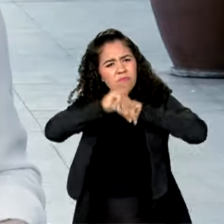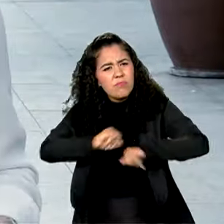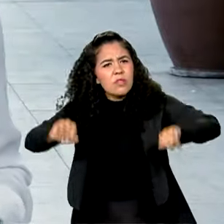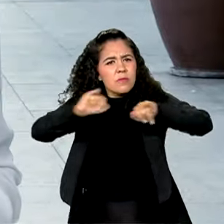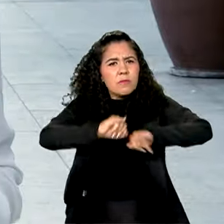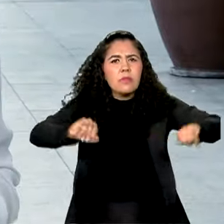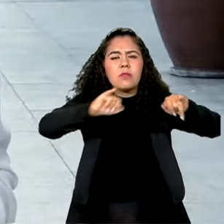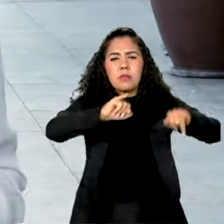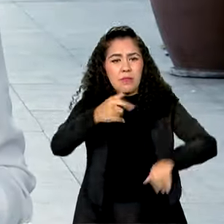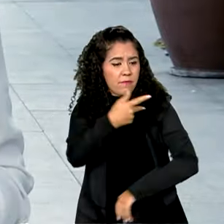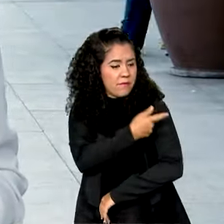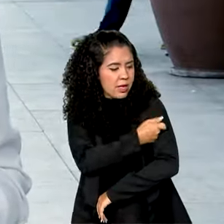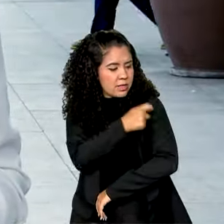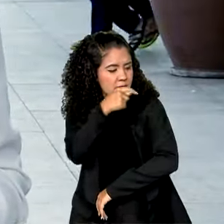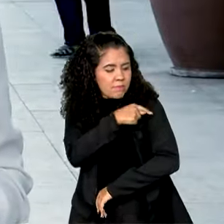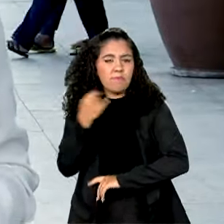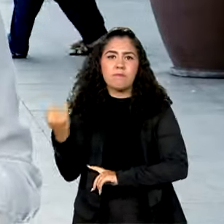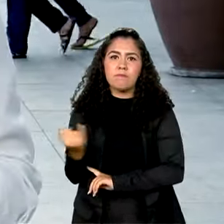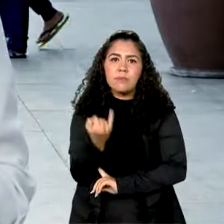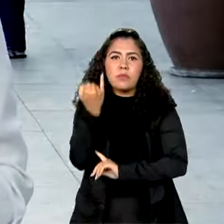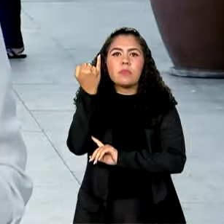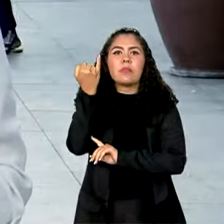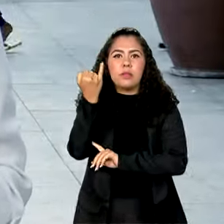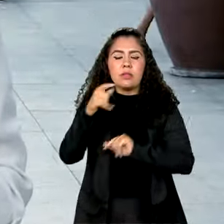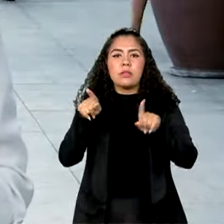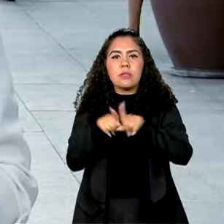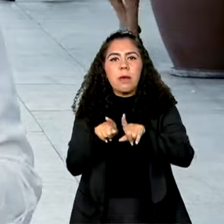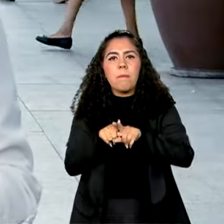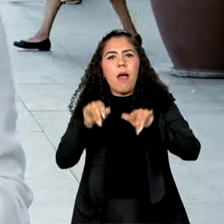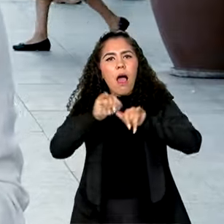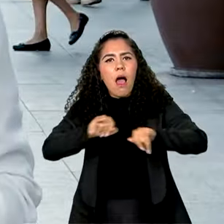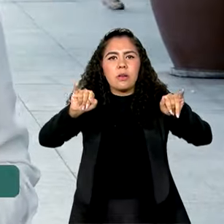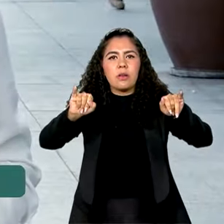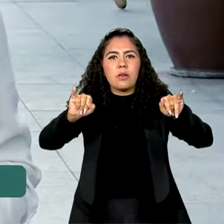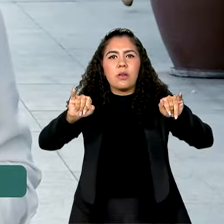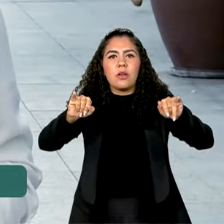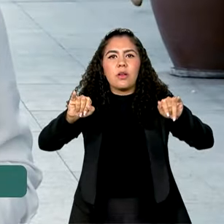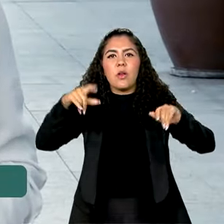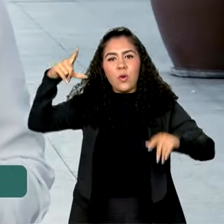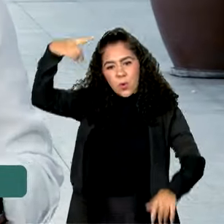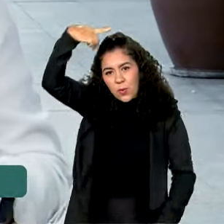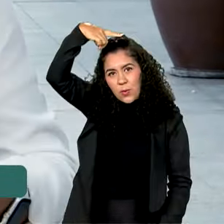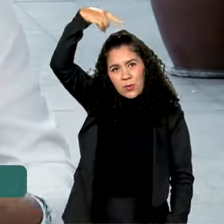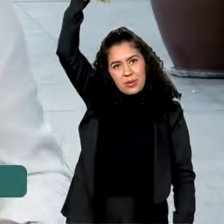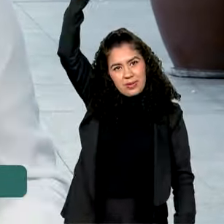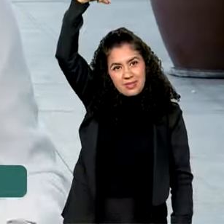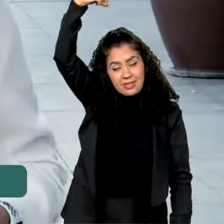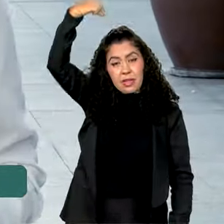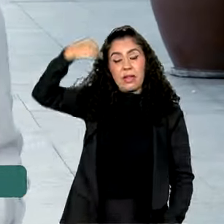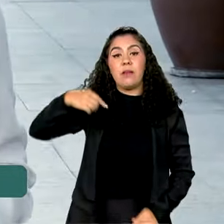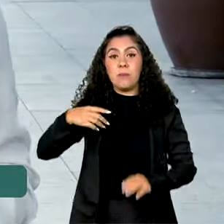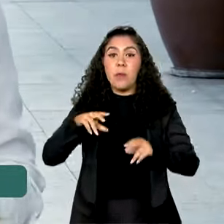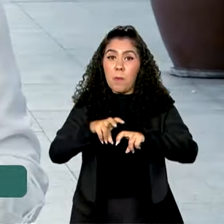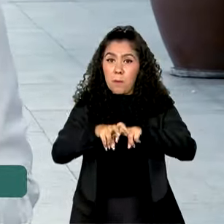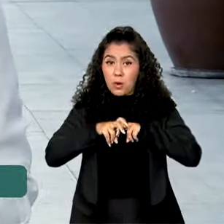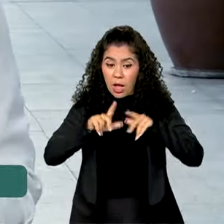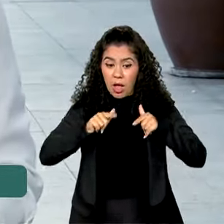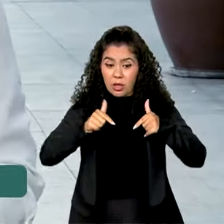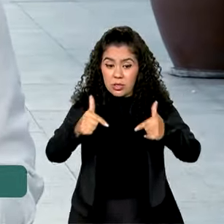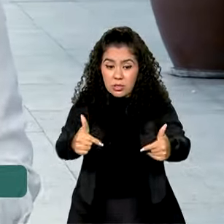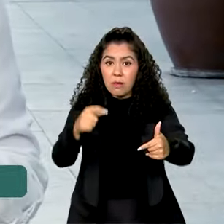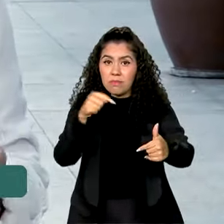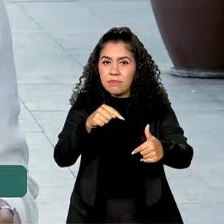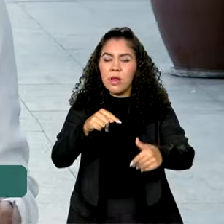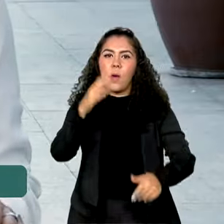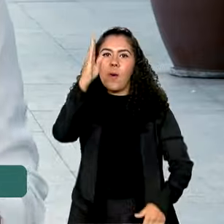por meio do Programa Nacional de Imunizações e de campanhas com o Zego. Por conta dessa atuação, o Brasil